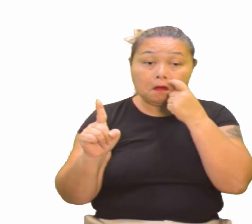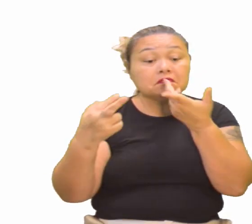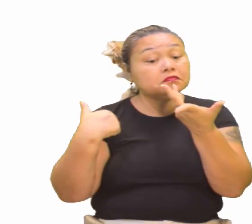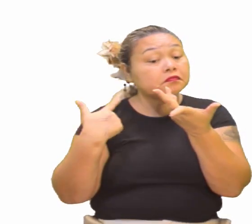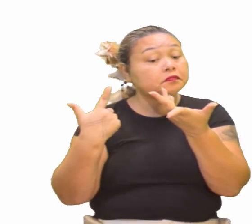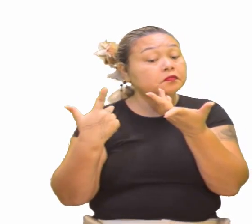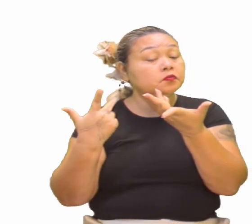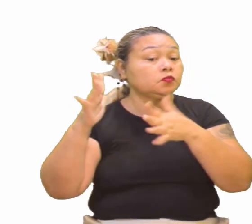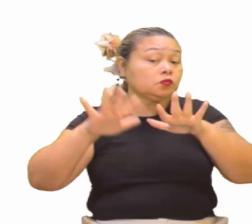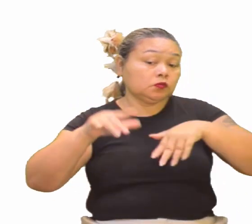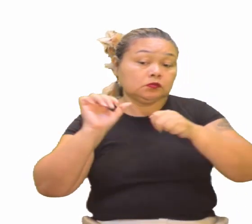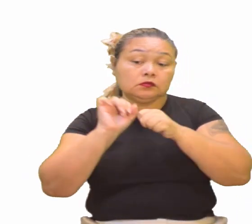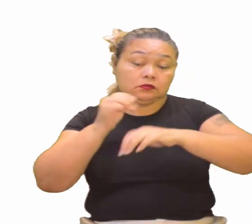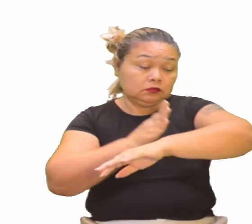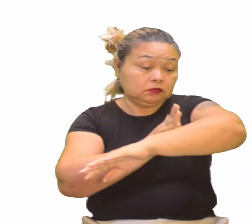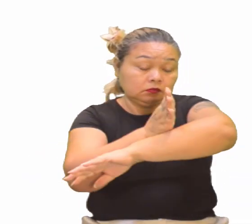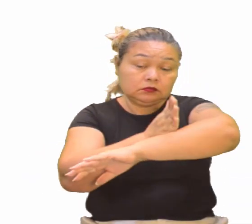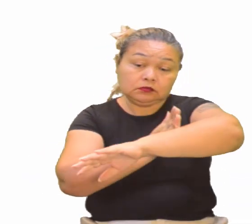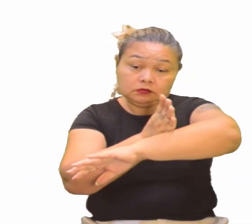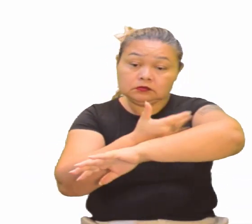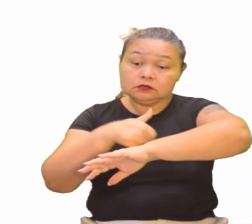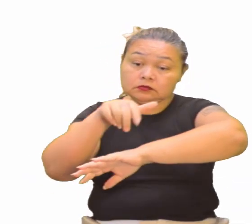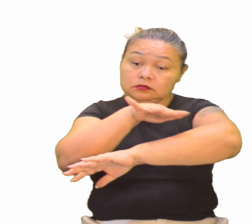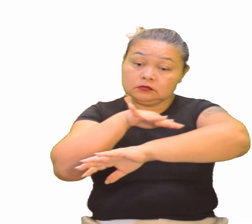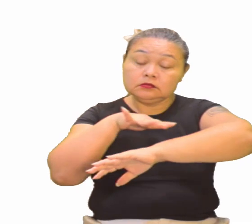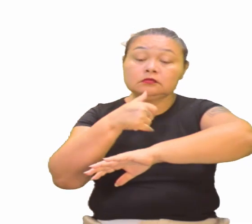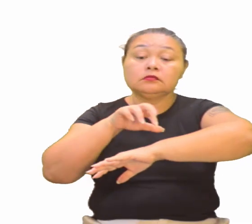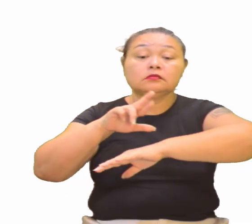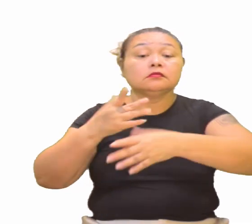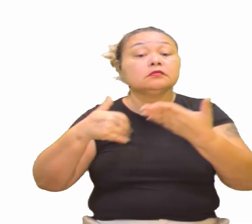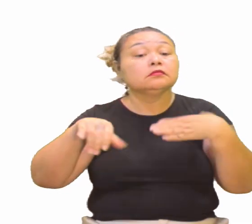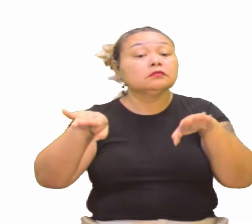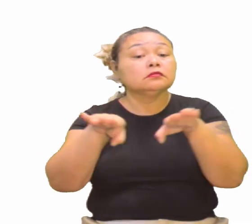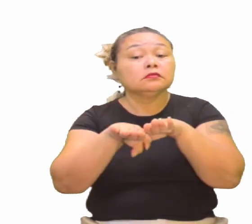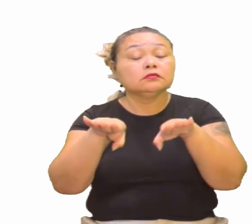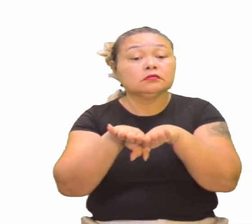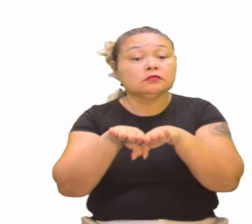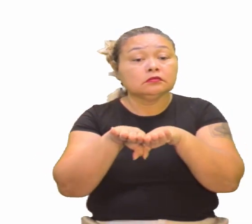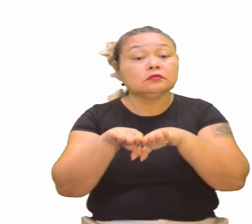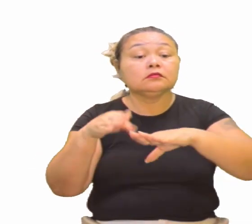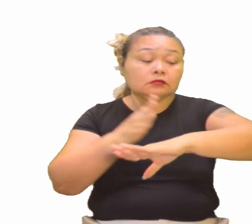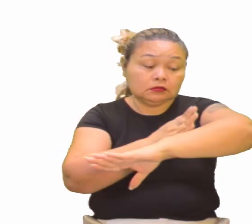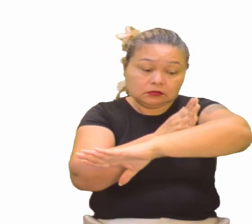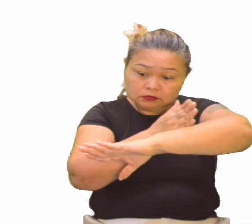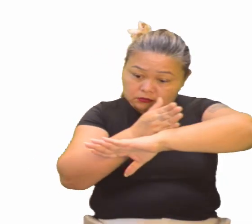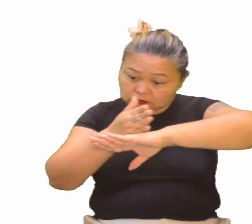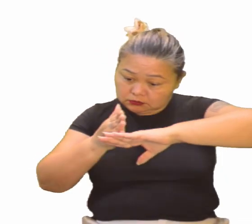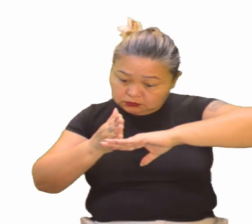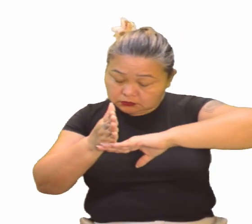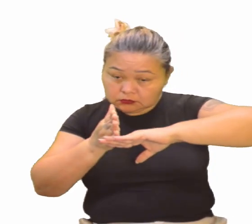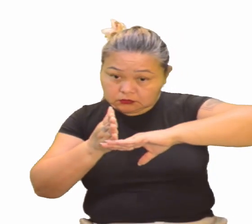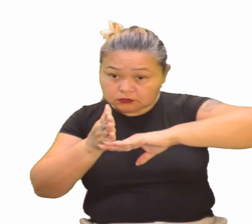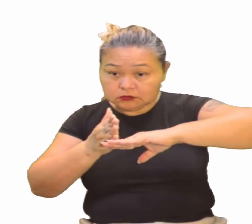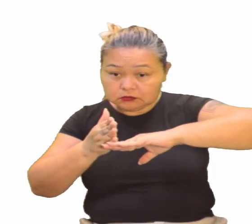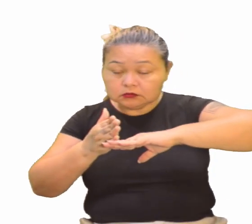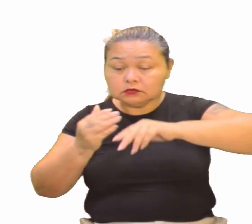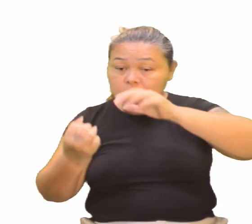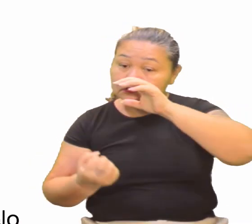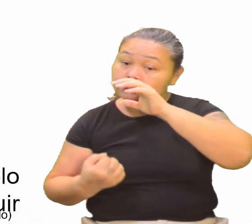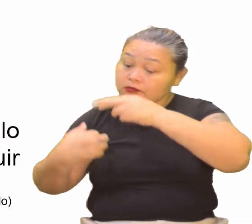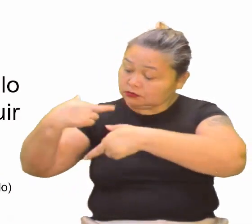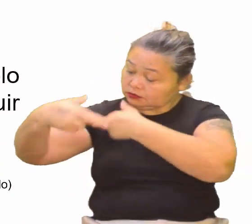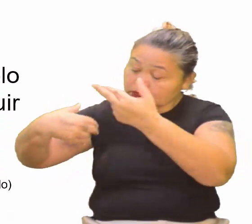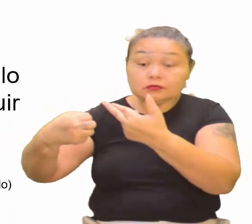para a Idade Média com os religiosos e também para a Idade Moderna, para o Renascimento.